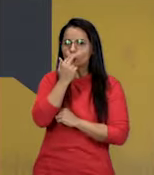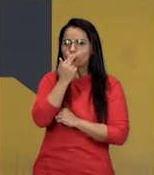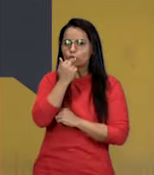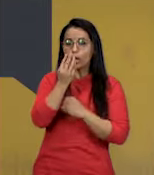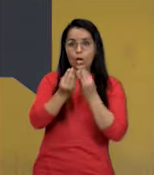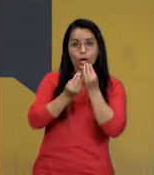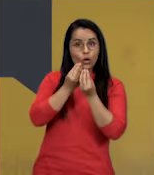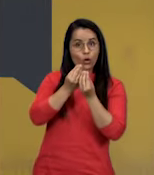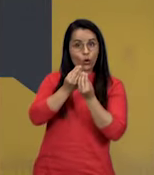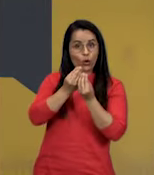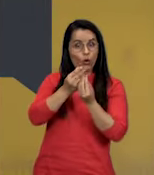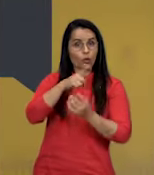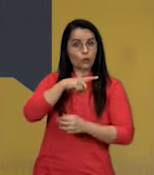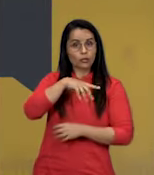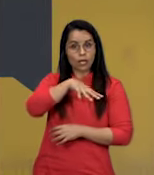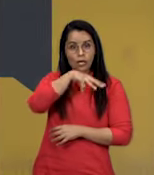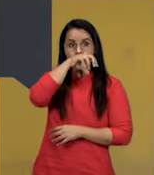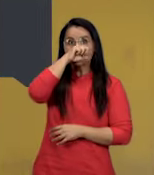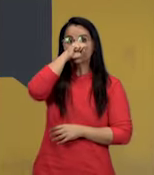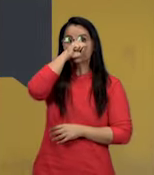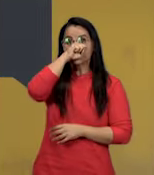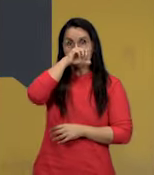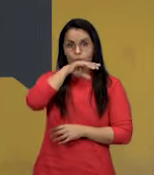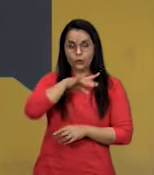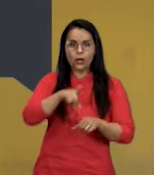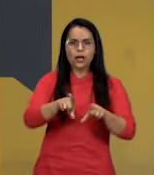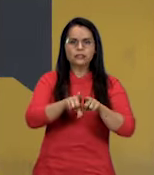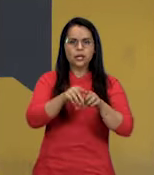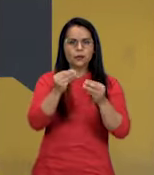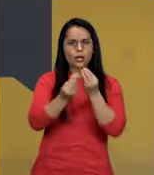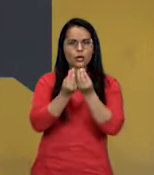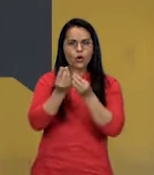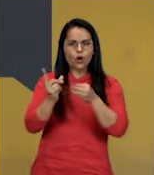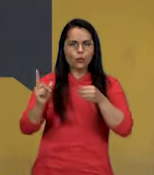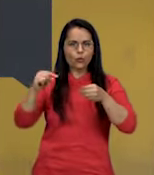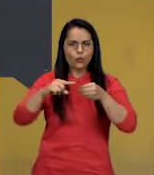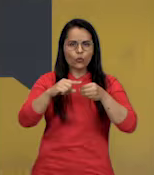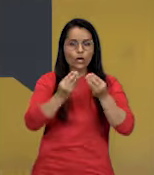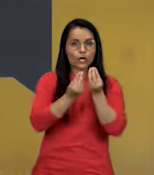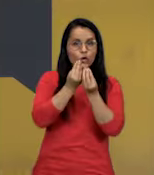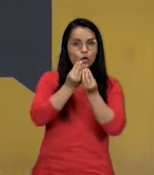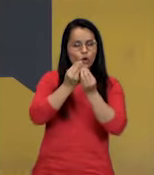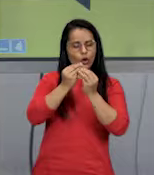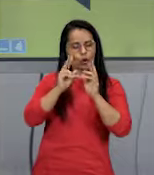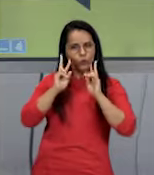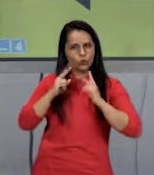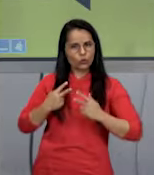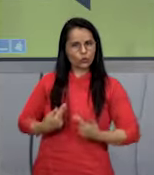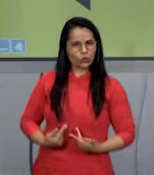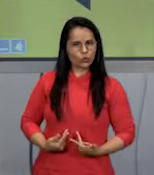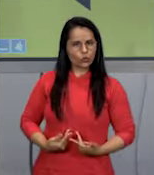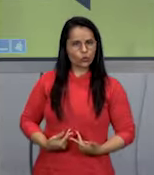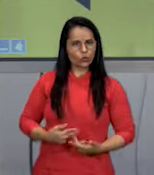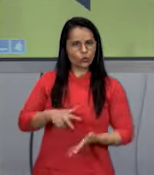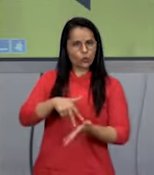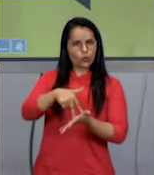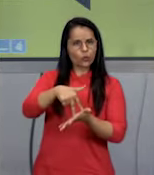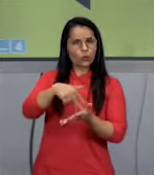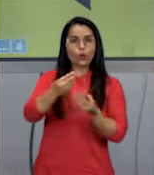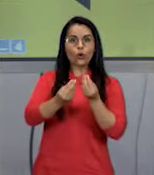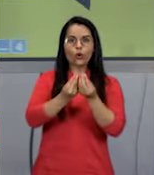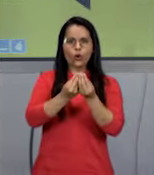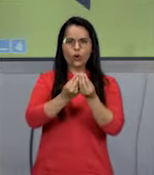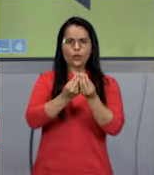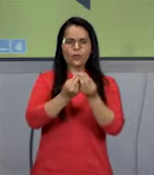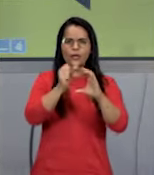obtenção de oxigênio, o modo de reprodução e o tipo de sustentação do corpo humano. Então as características dos